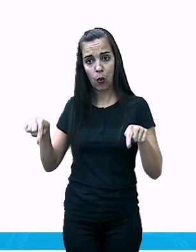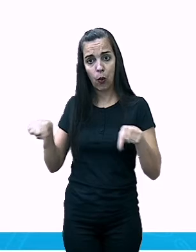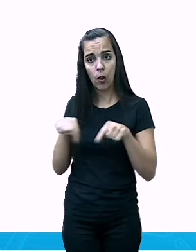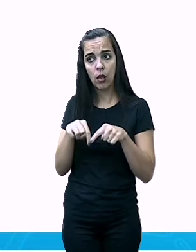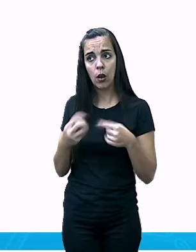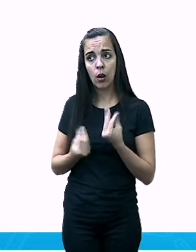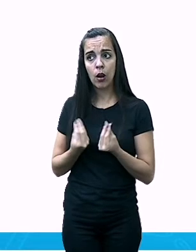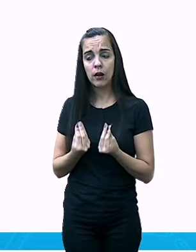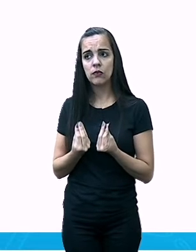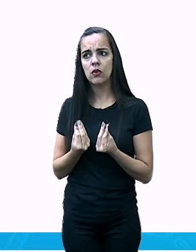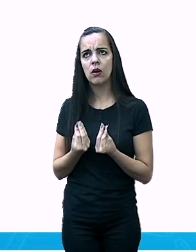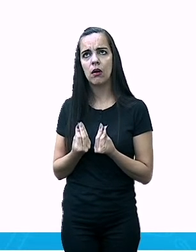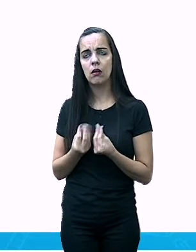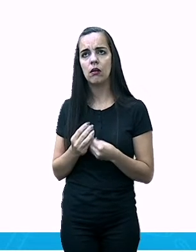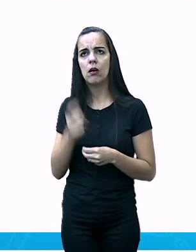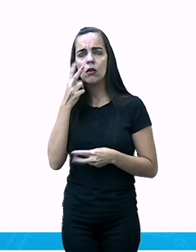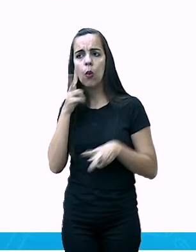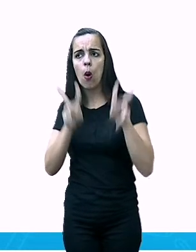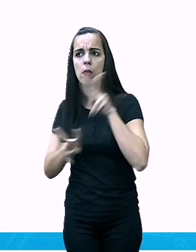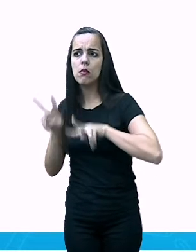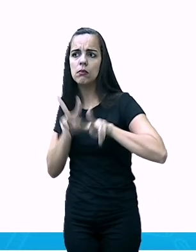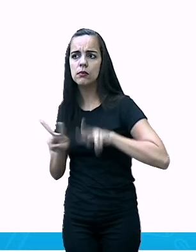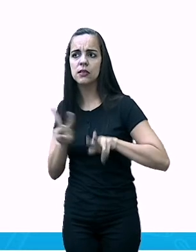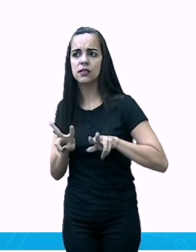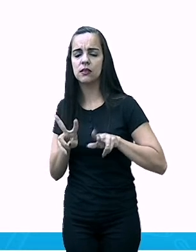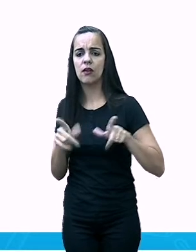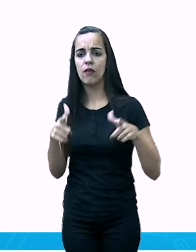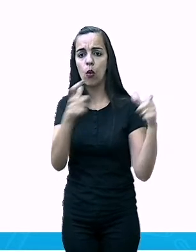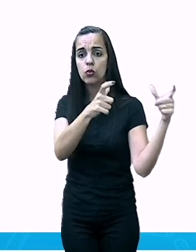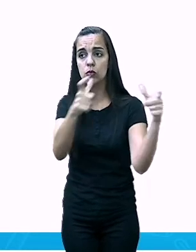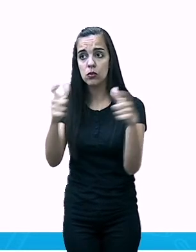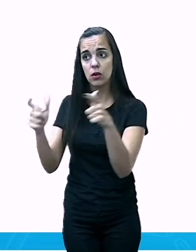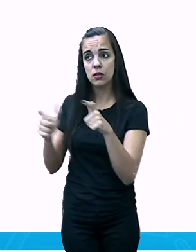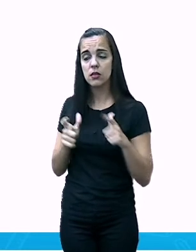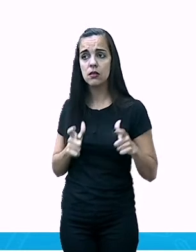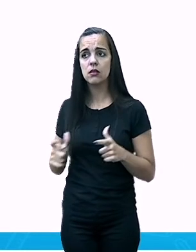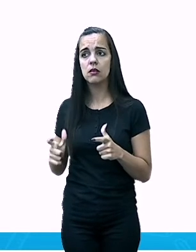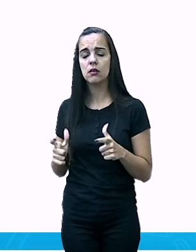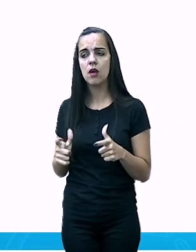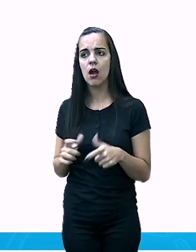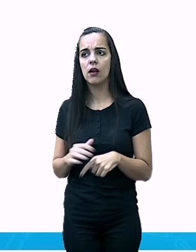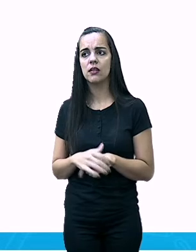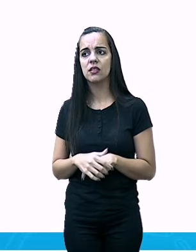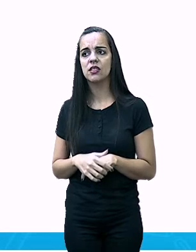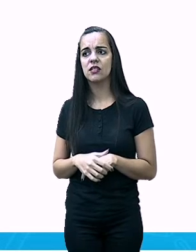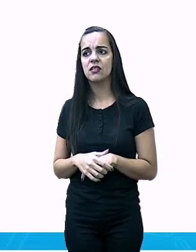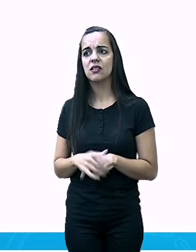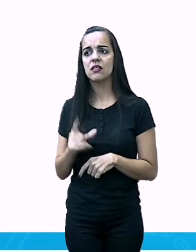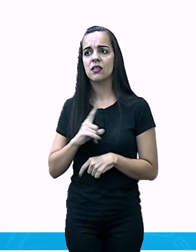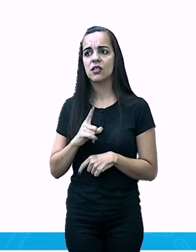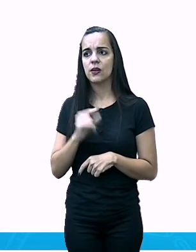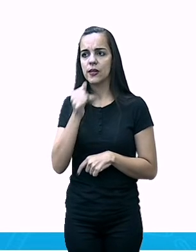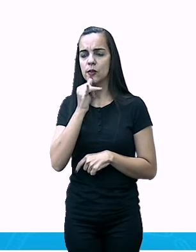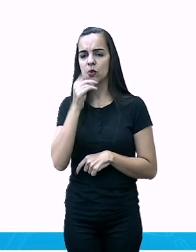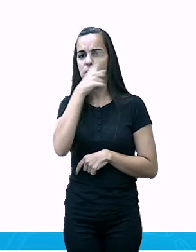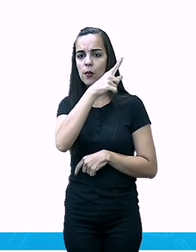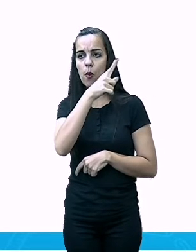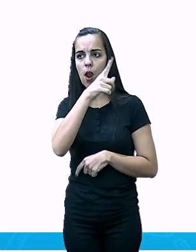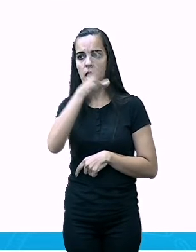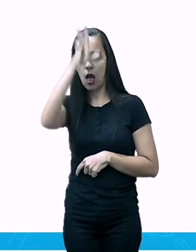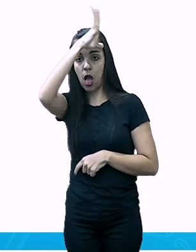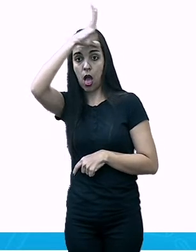eu vou observar as áreas por áreas, quando eu chego lá na Amazônia,